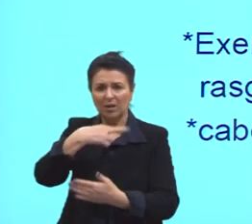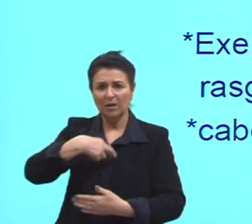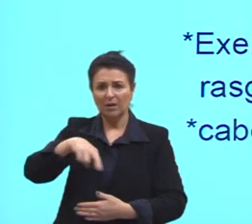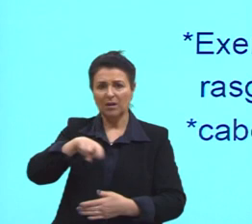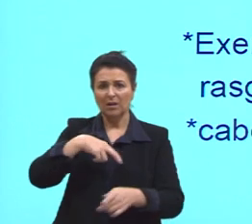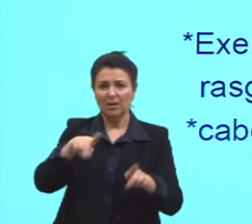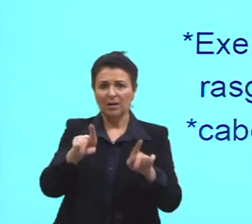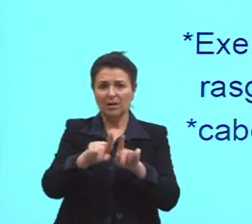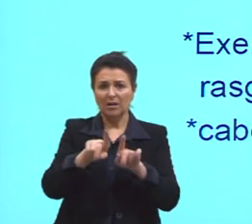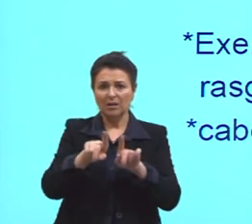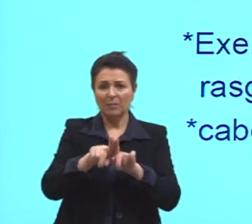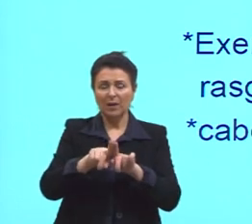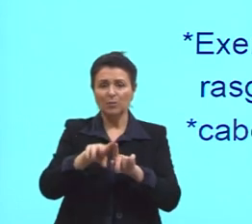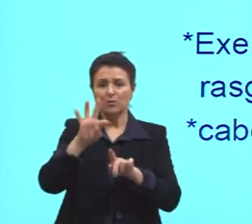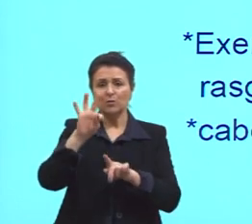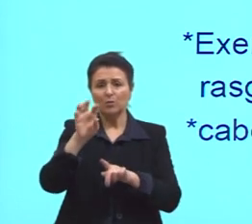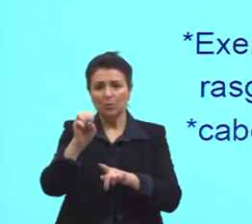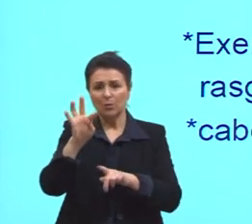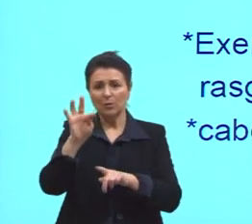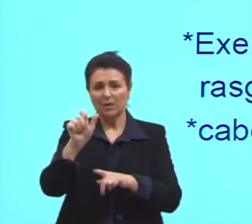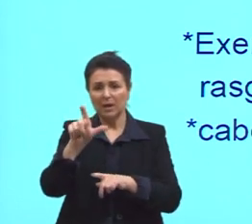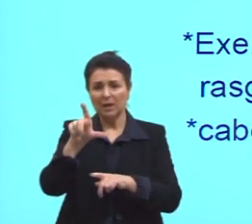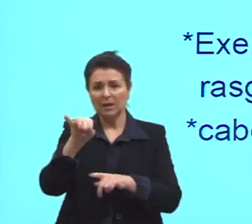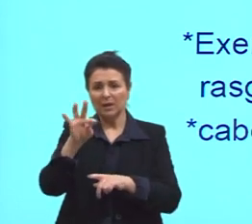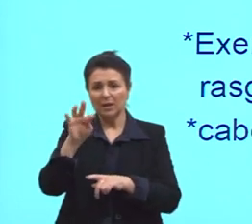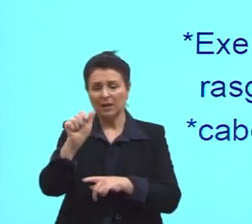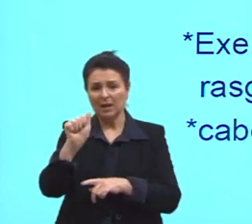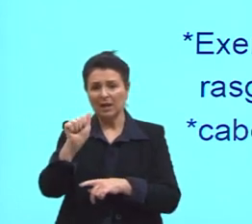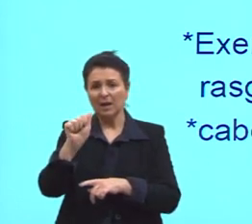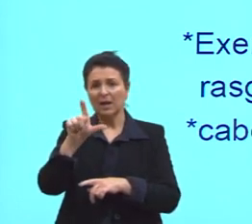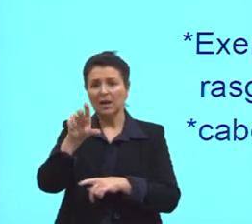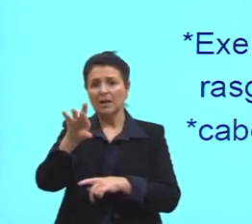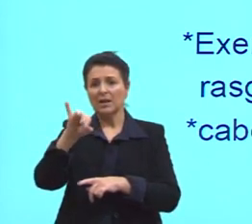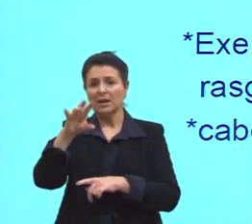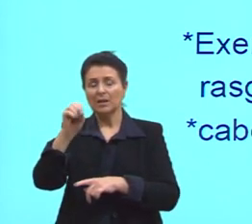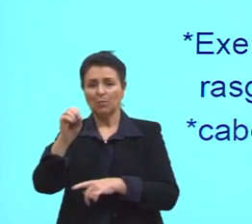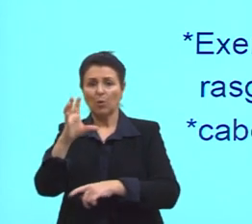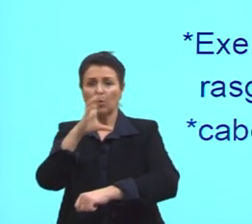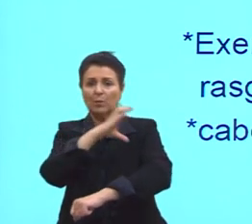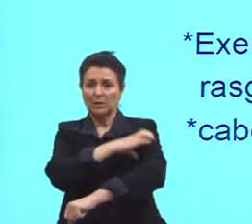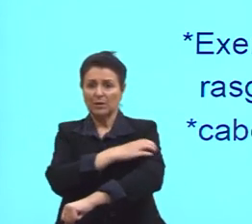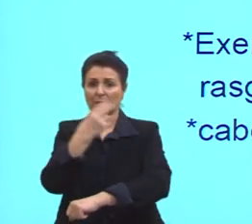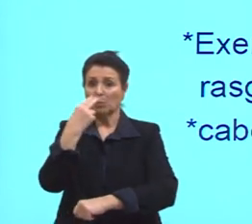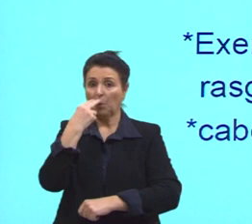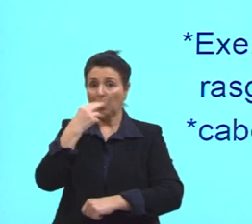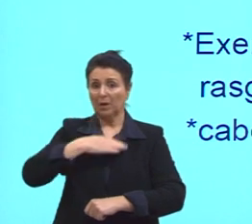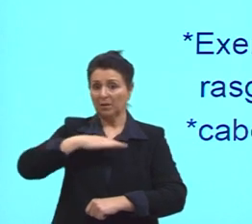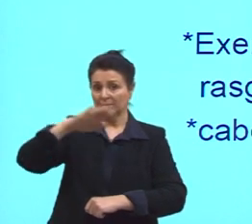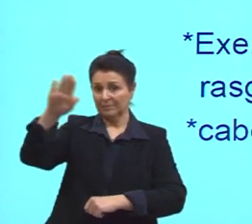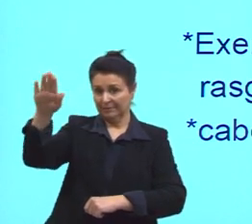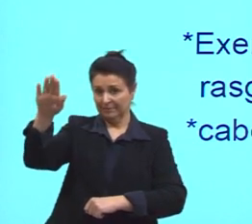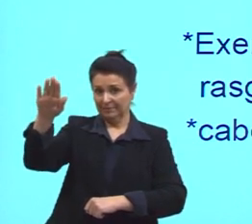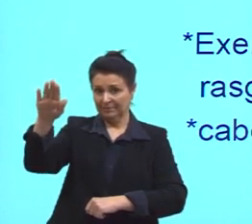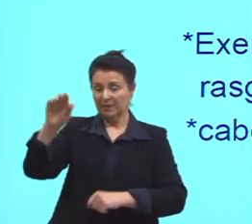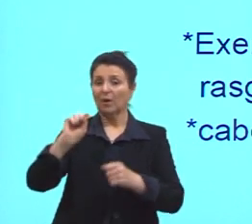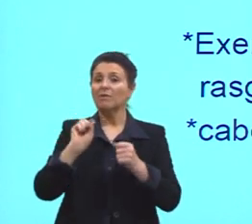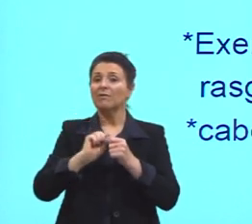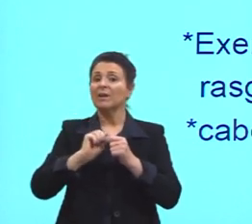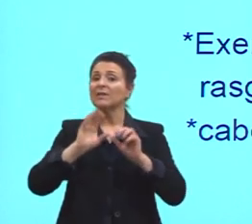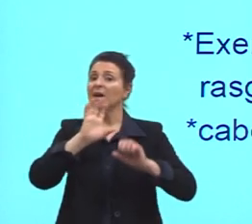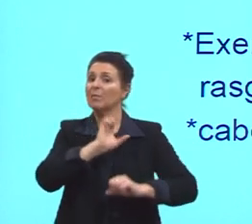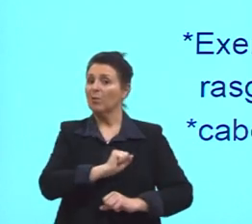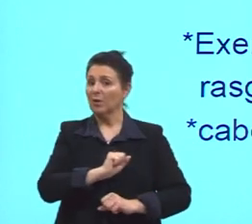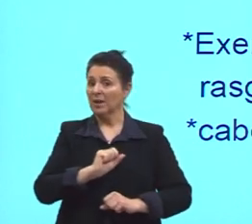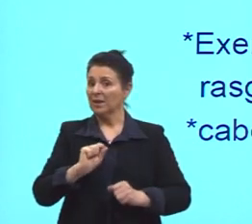totalitarismos, que vêm aí do fascismo e nazismo, a tradição, olha aqui, faça amor, não faça guerra.